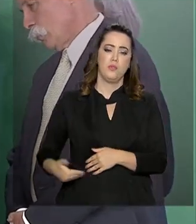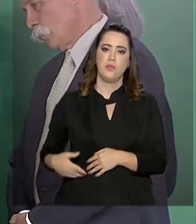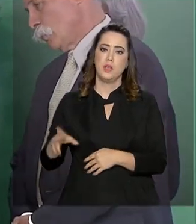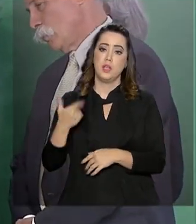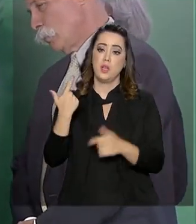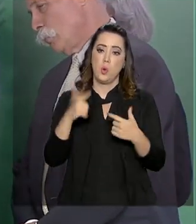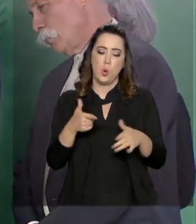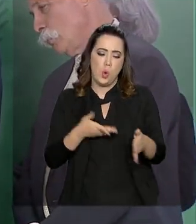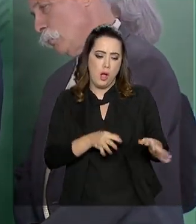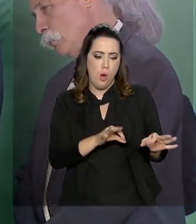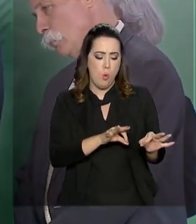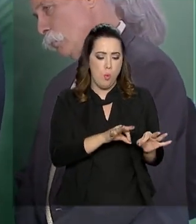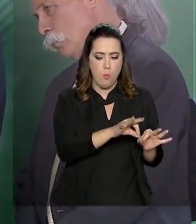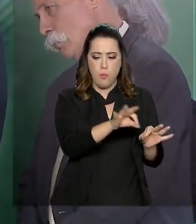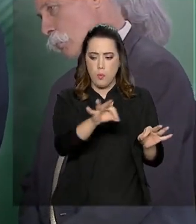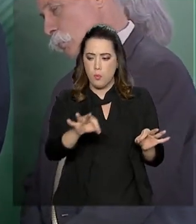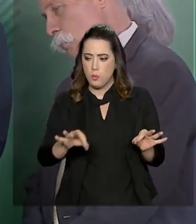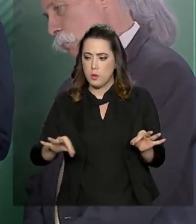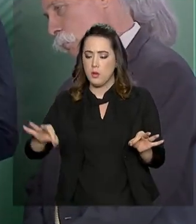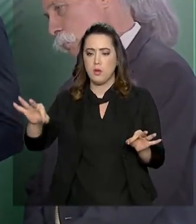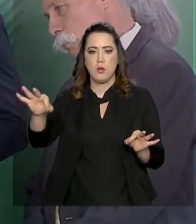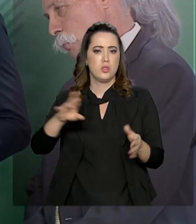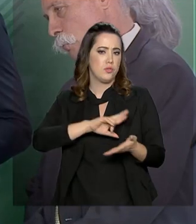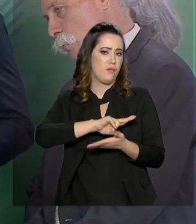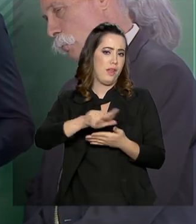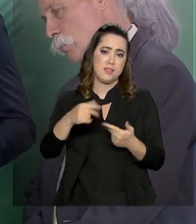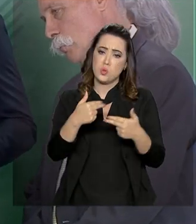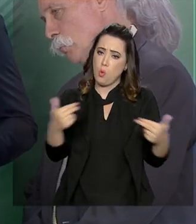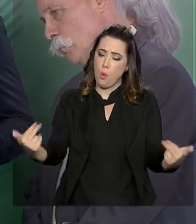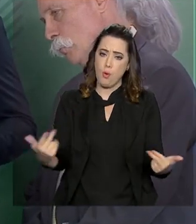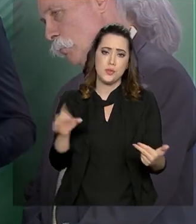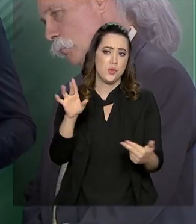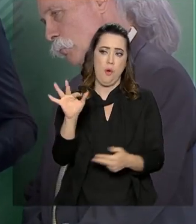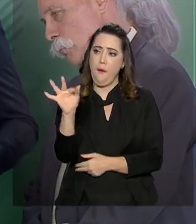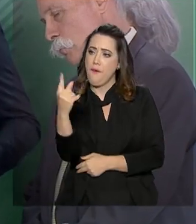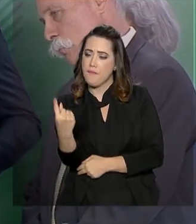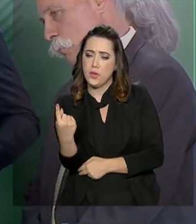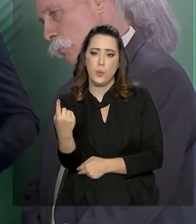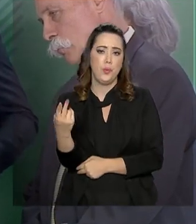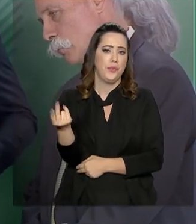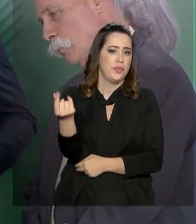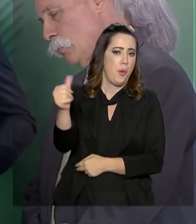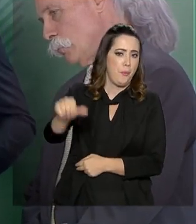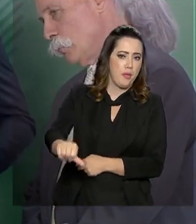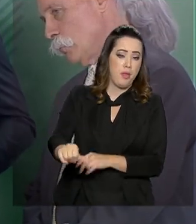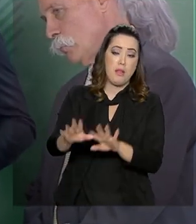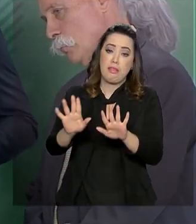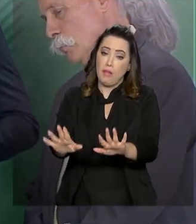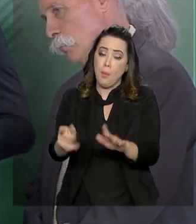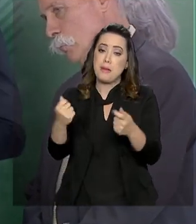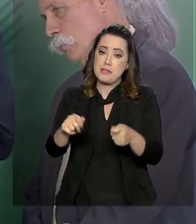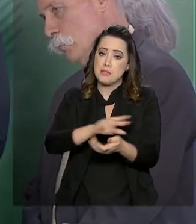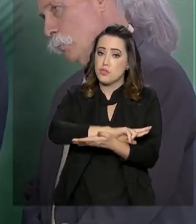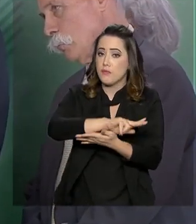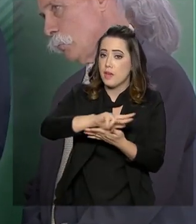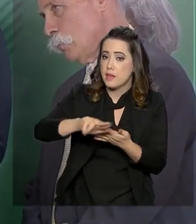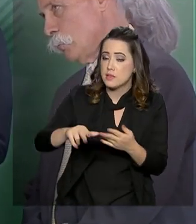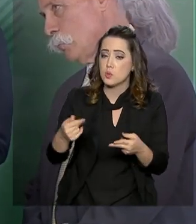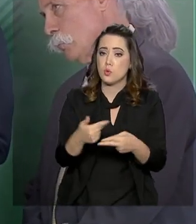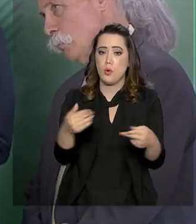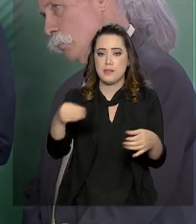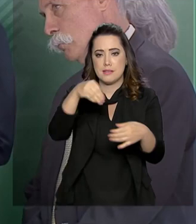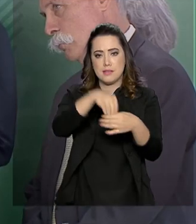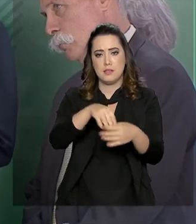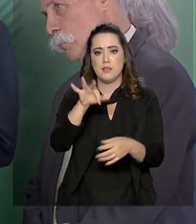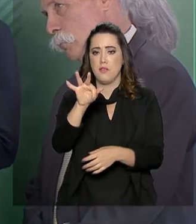Se for fazê-la apenas para a Fórmula 1, ela é deficitária. Então, multiuso. Há uma possibilidade muito grande da Fórmula E